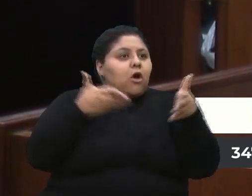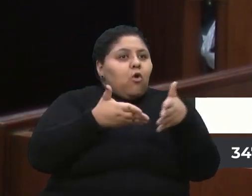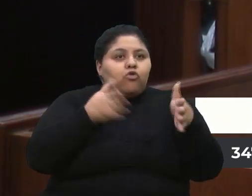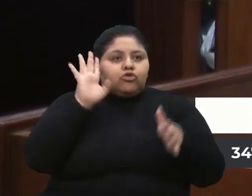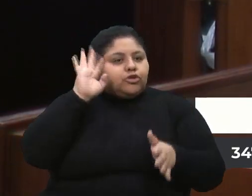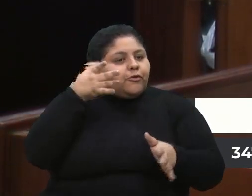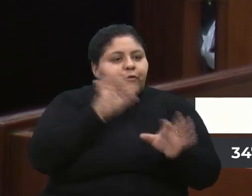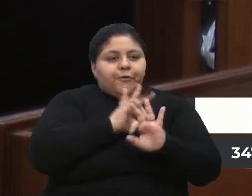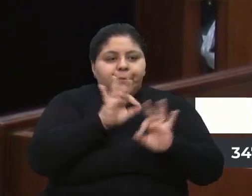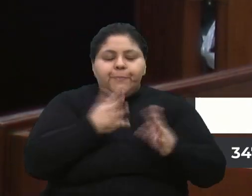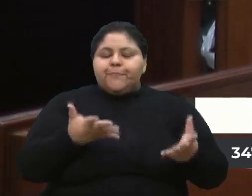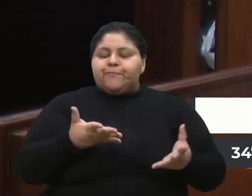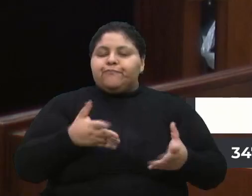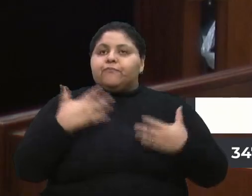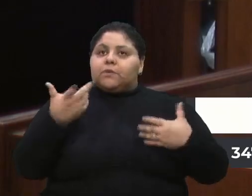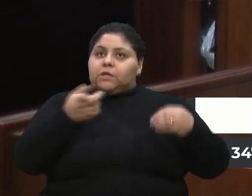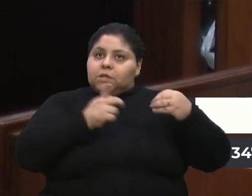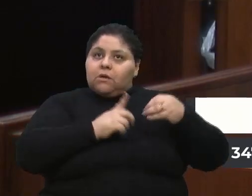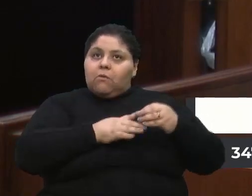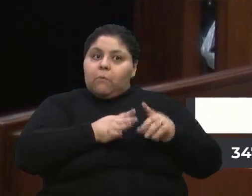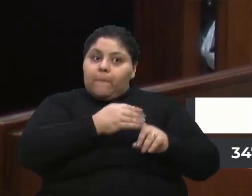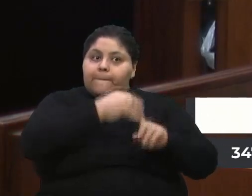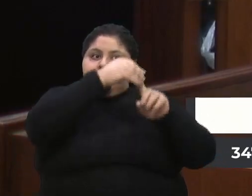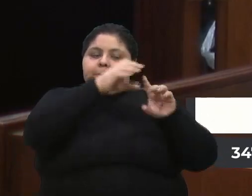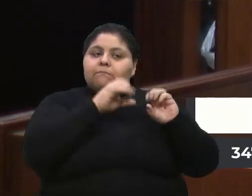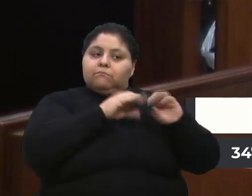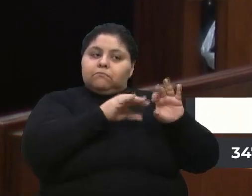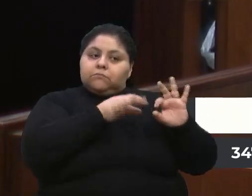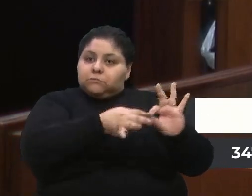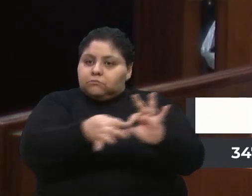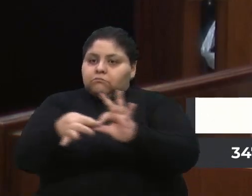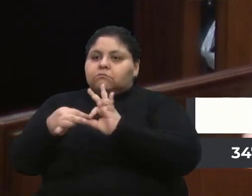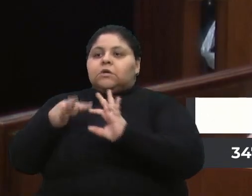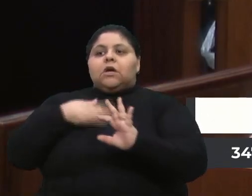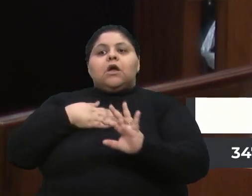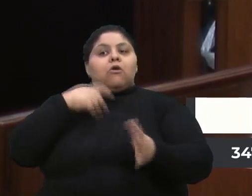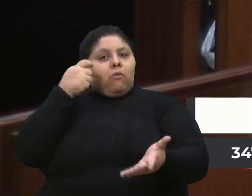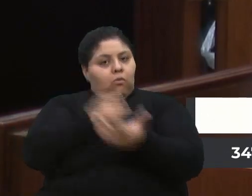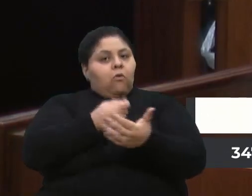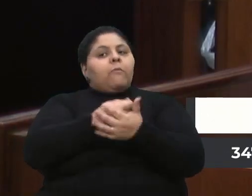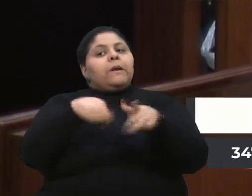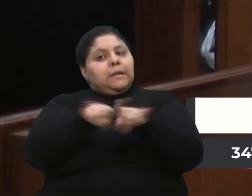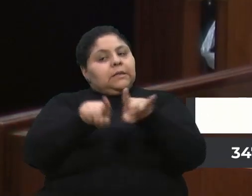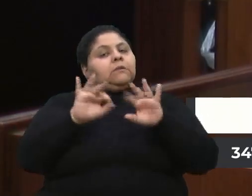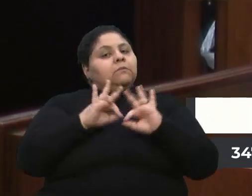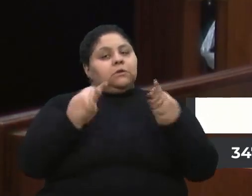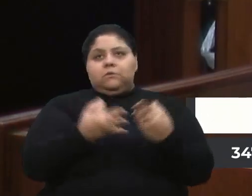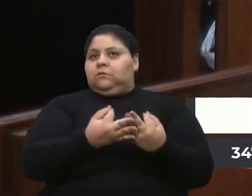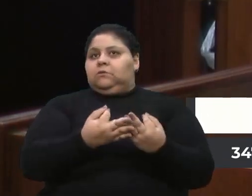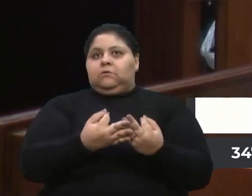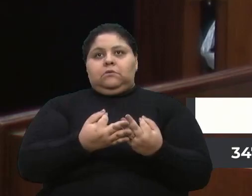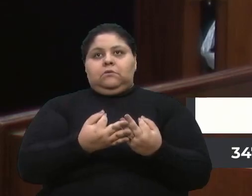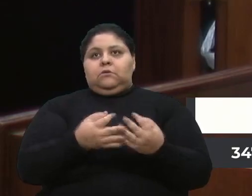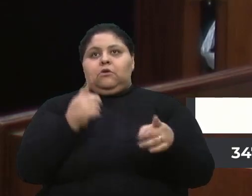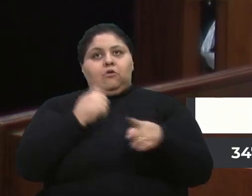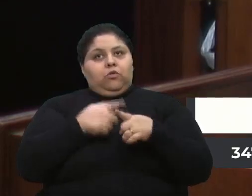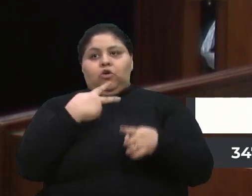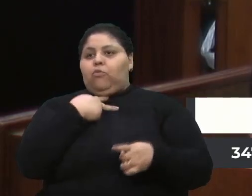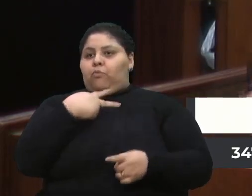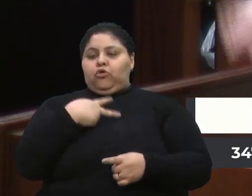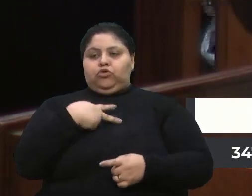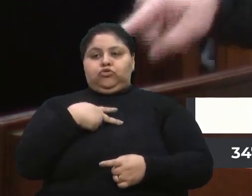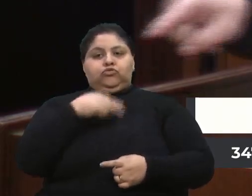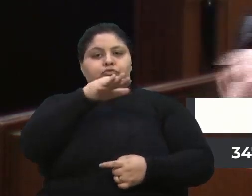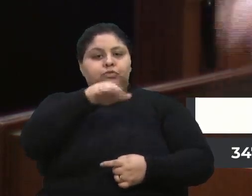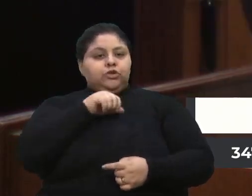dar prioridade à educação, mas que todo mundo se una. Mas eu vou cobrar também a família. Porque eu não posso só vir cobrar o poder público, onde